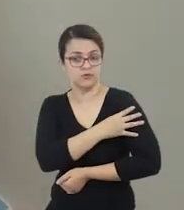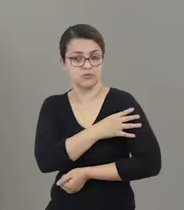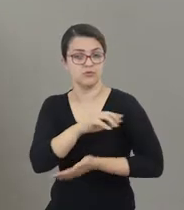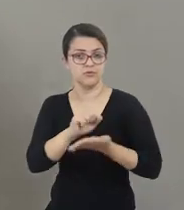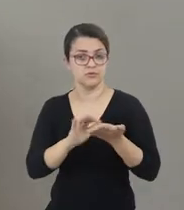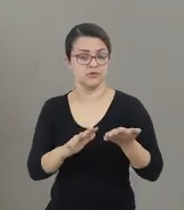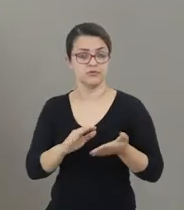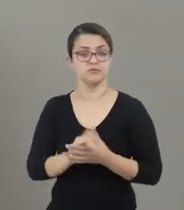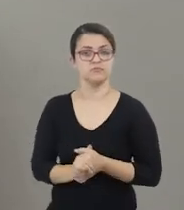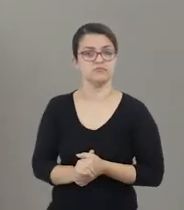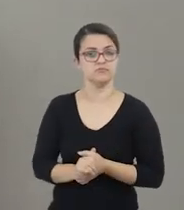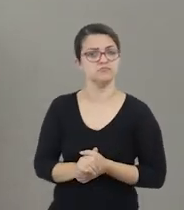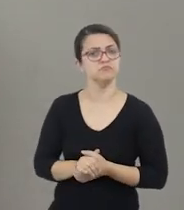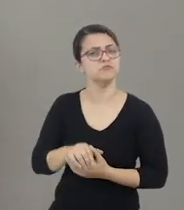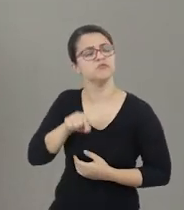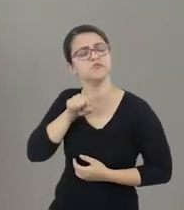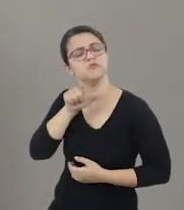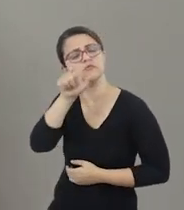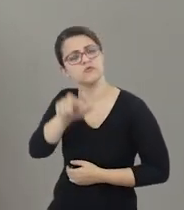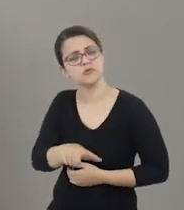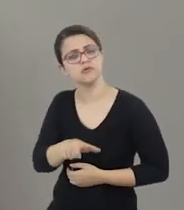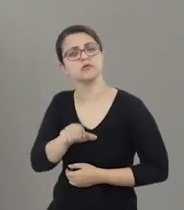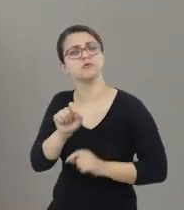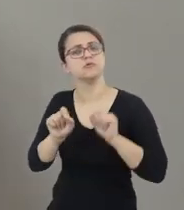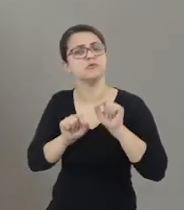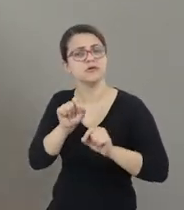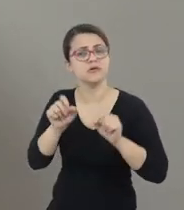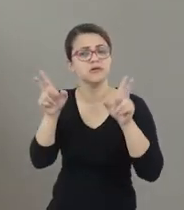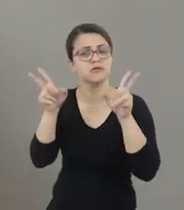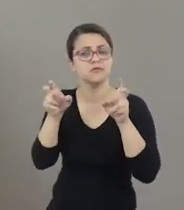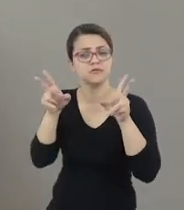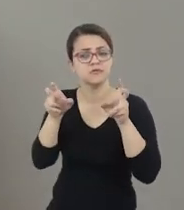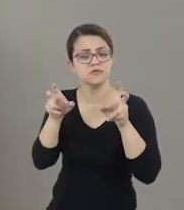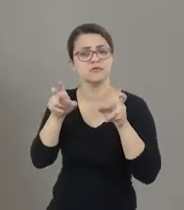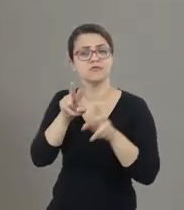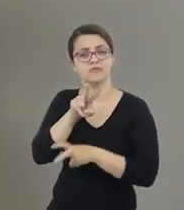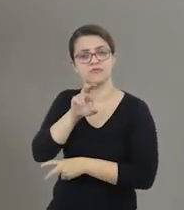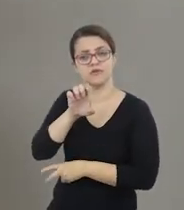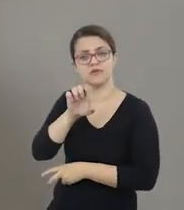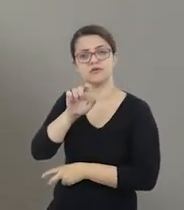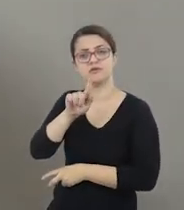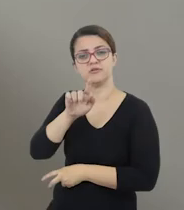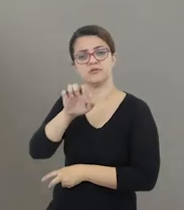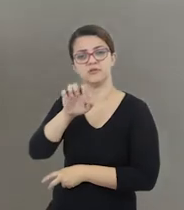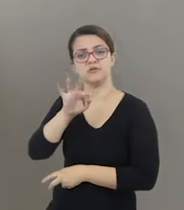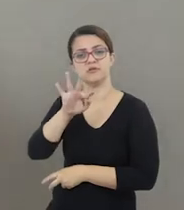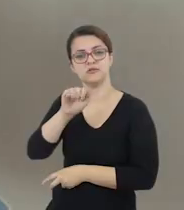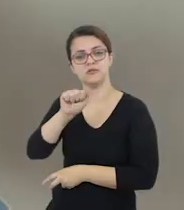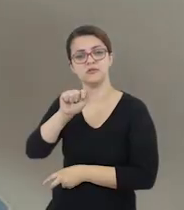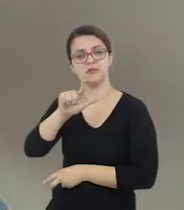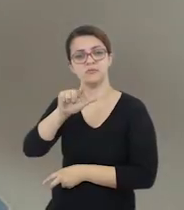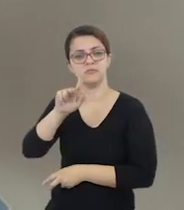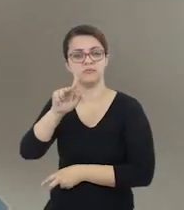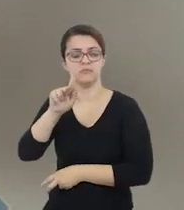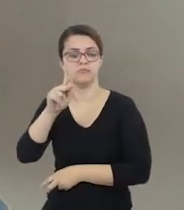ano. Para vocês, a missão é trabalhar com o tema dos vegetables. Sim, os